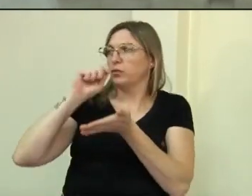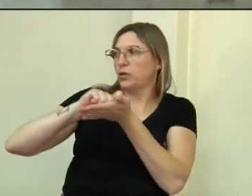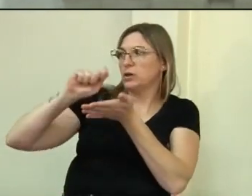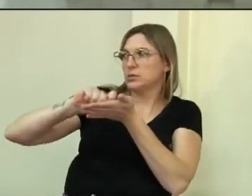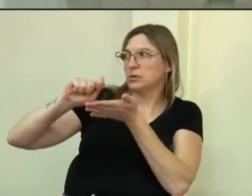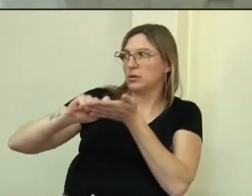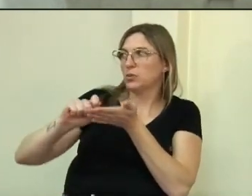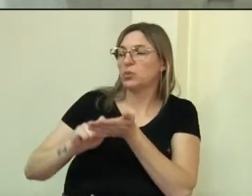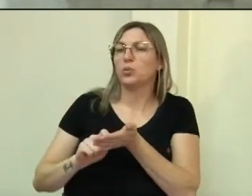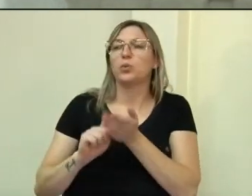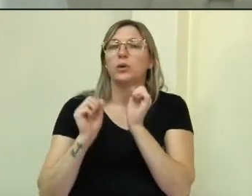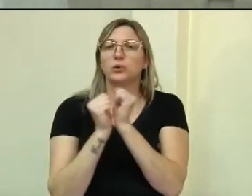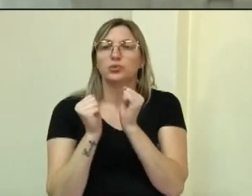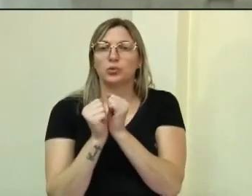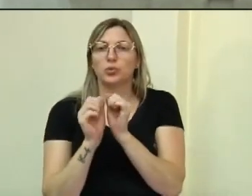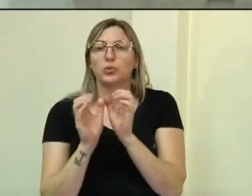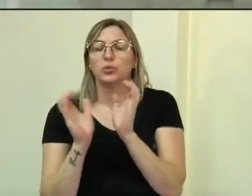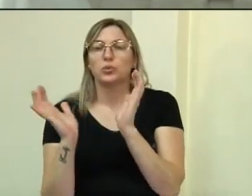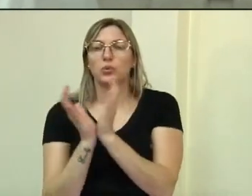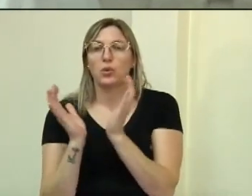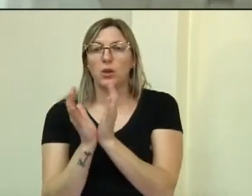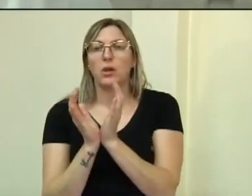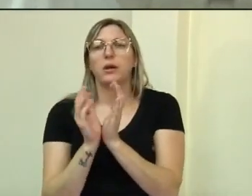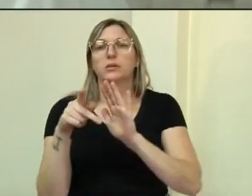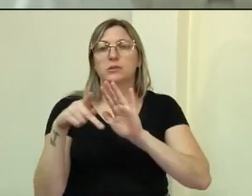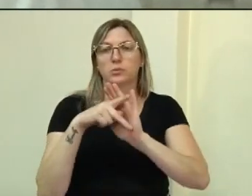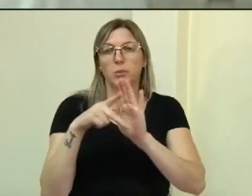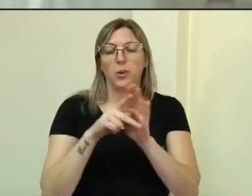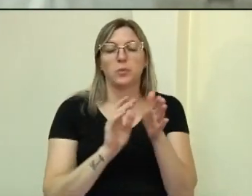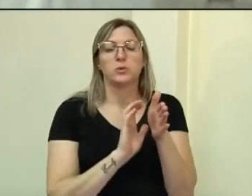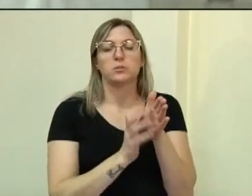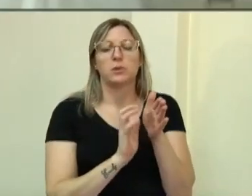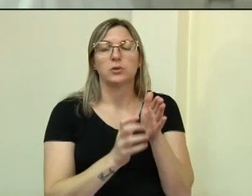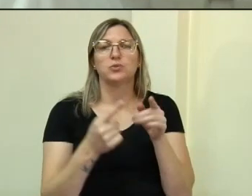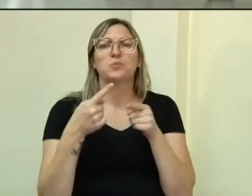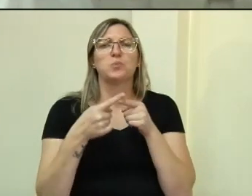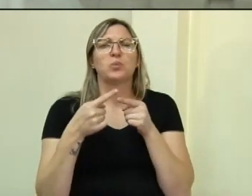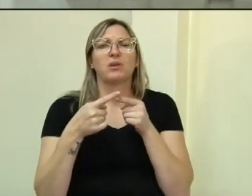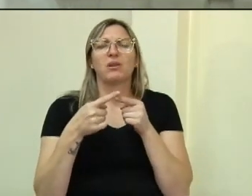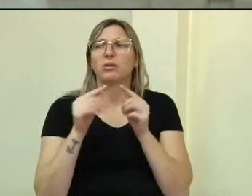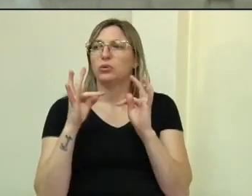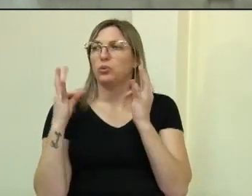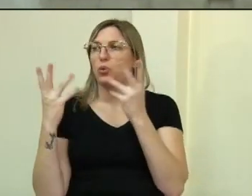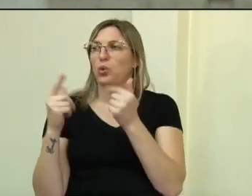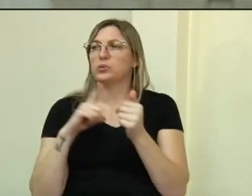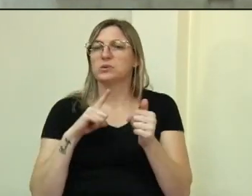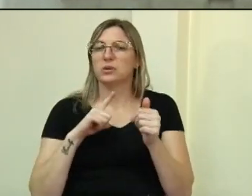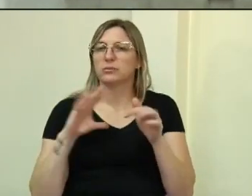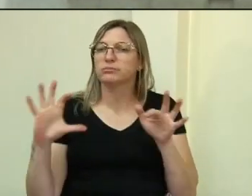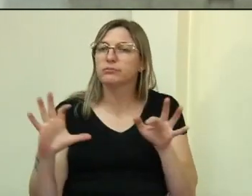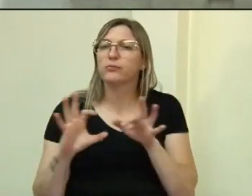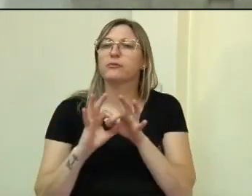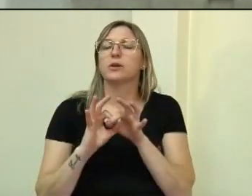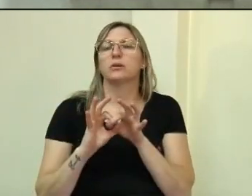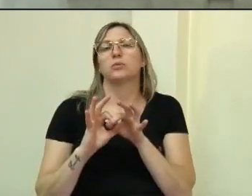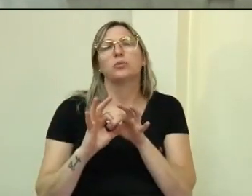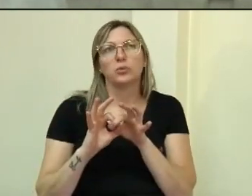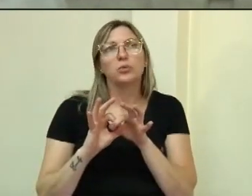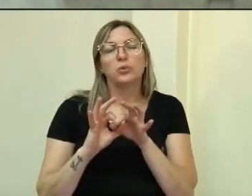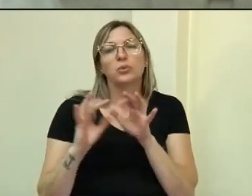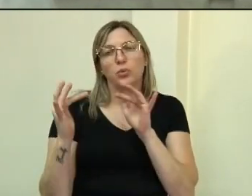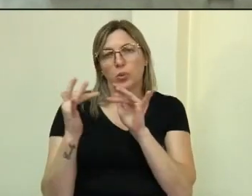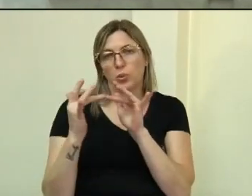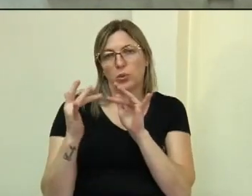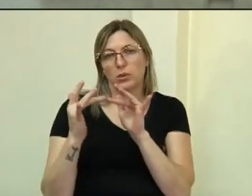colegas da bancada, devido a esse vínculo, esse grande vínculo, realmente, que nós tivemos com